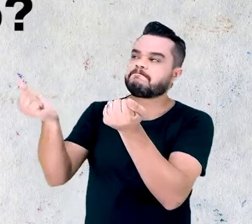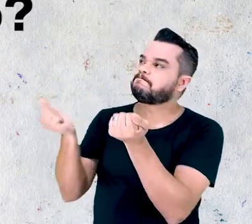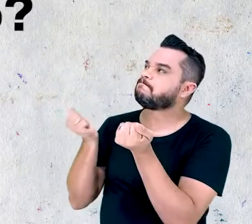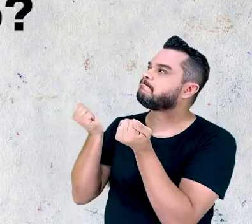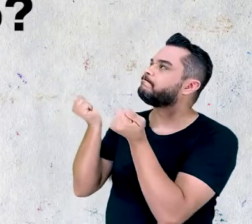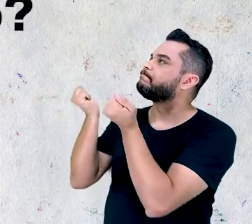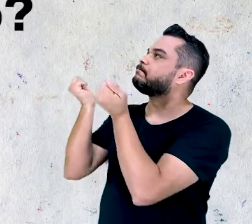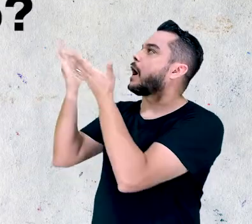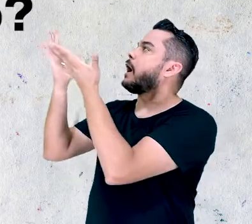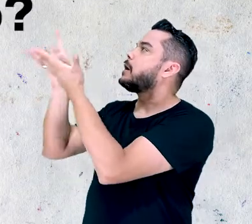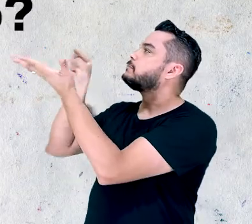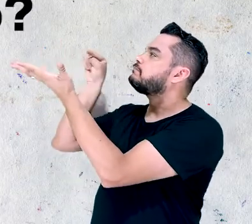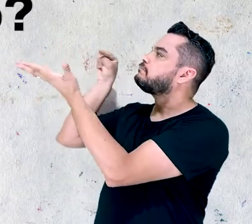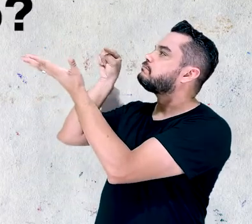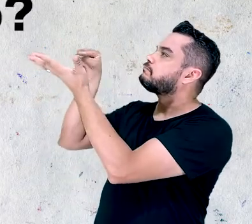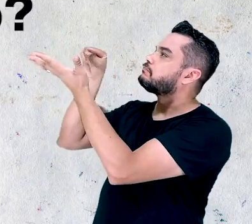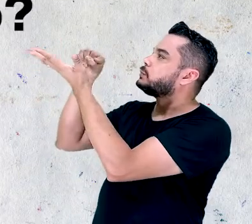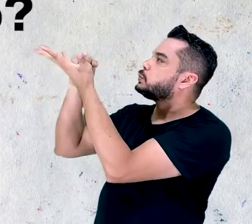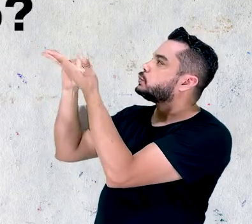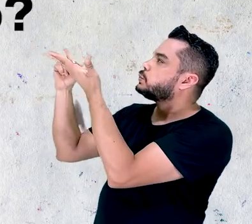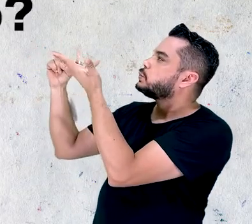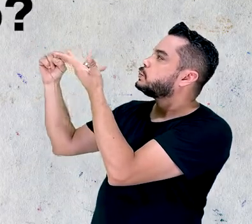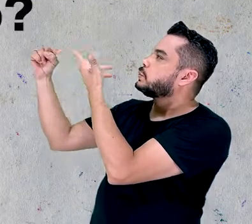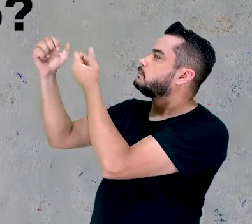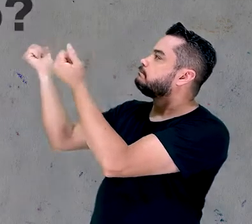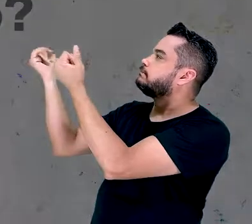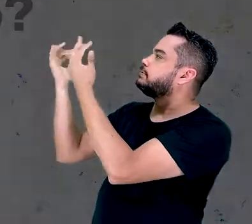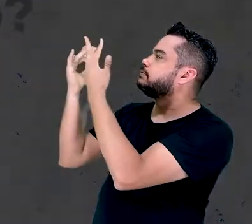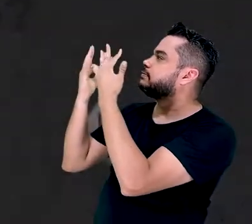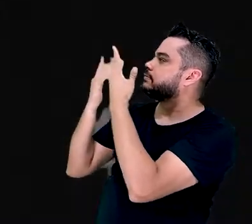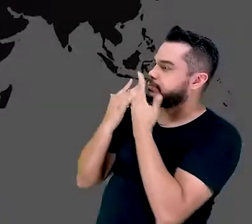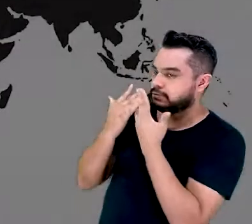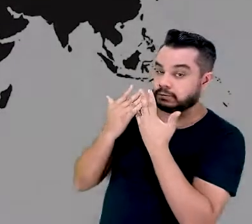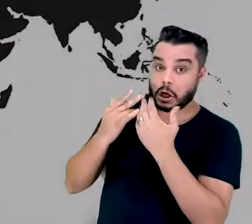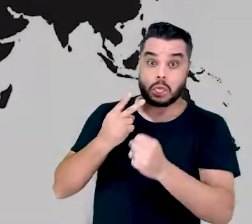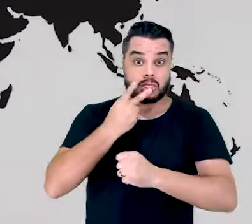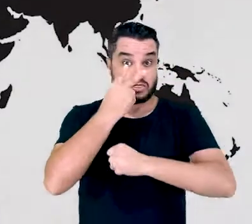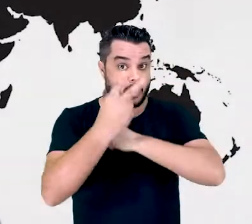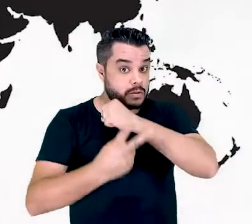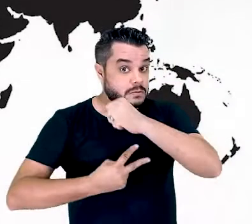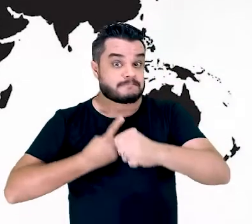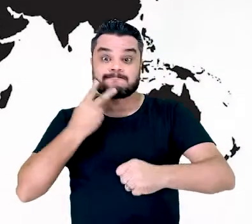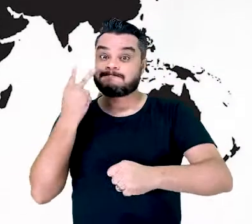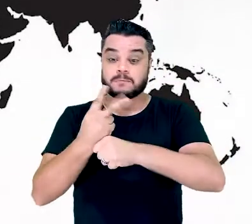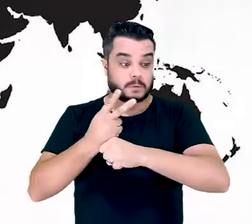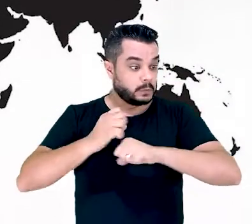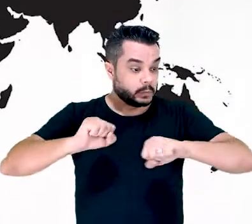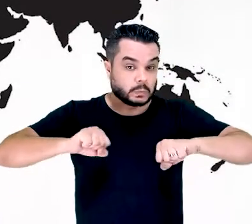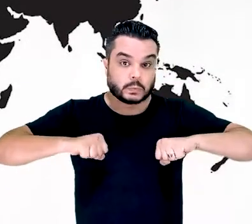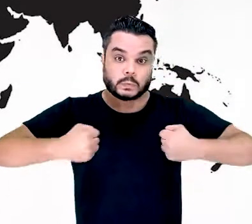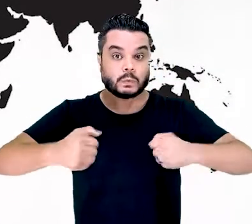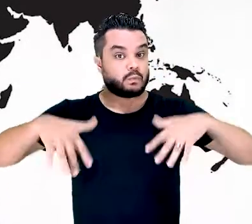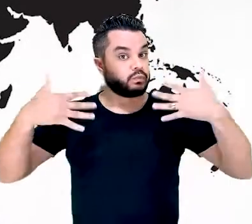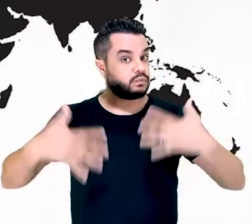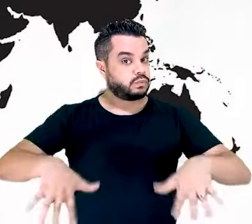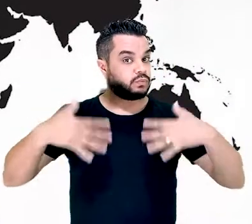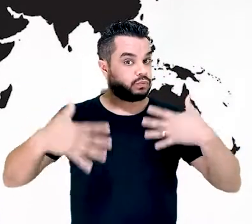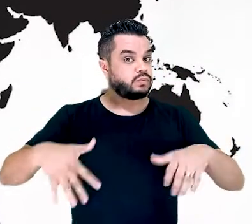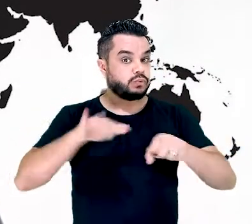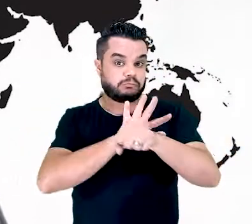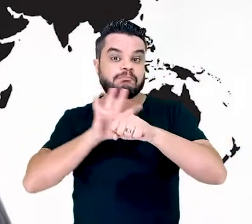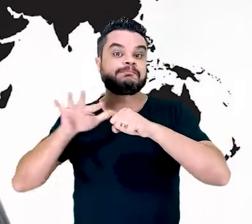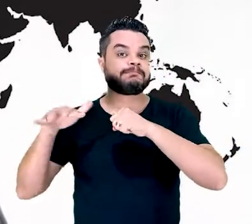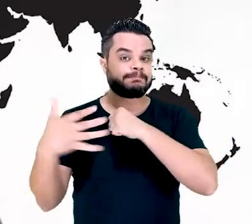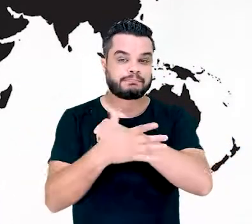todos os seus benefícios para comigo. Foram dois anos que passamos um grande desafio